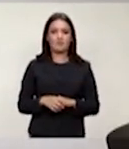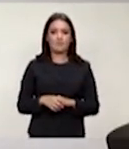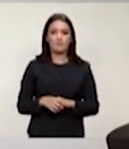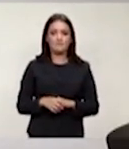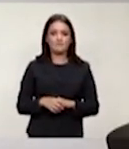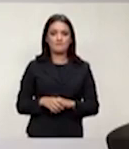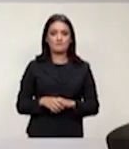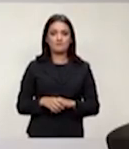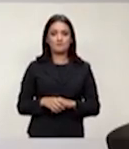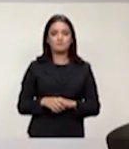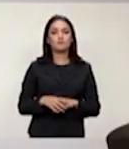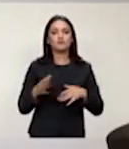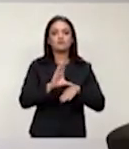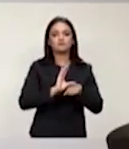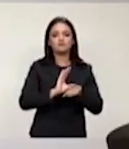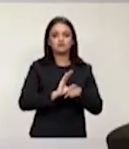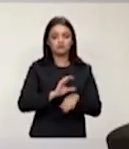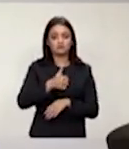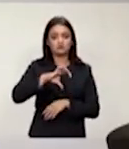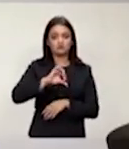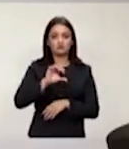A Constituição de 88,